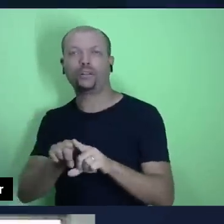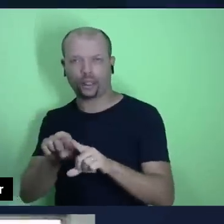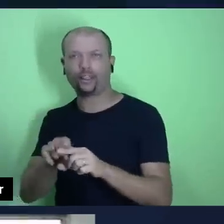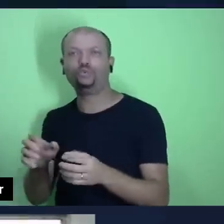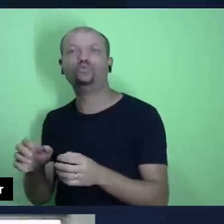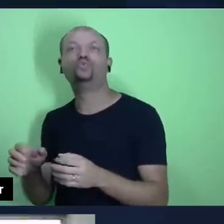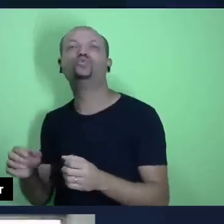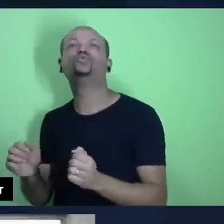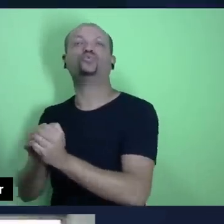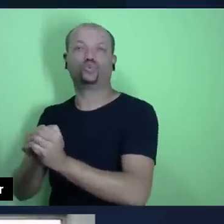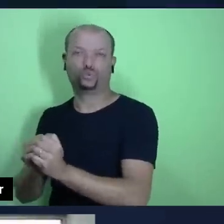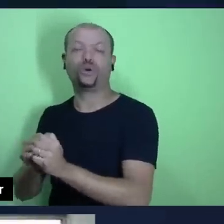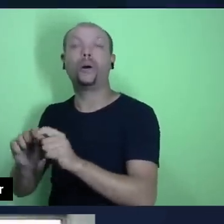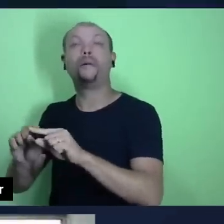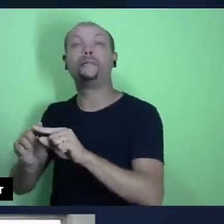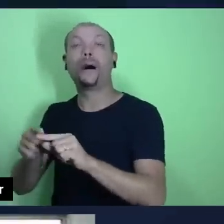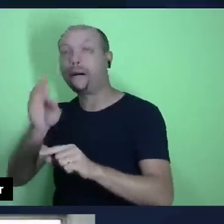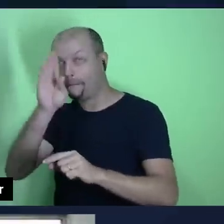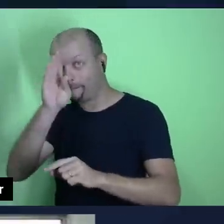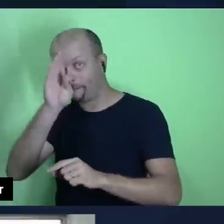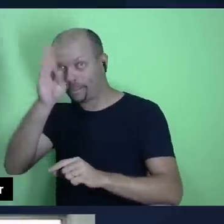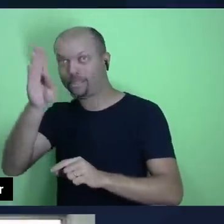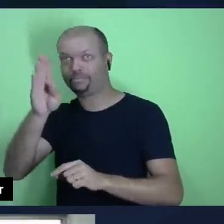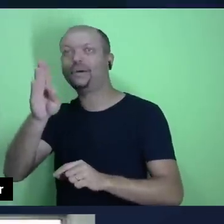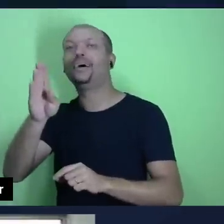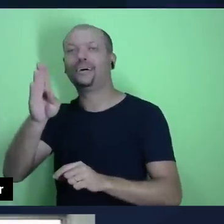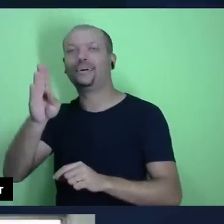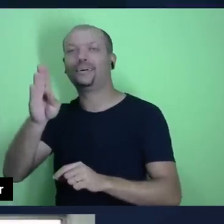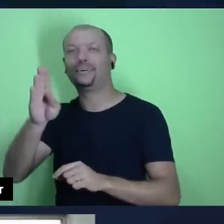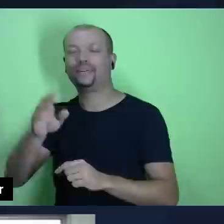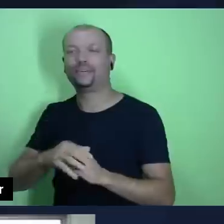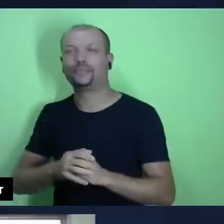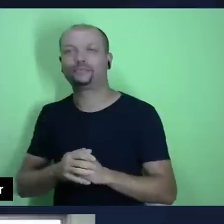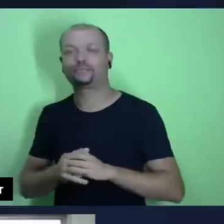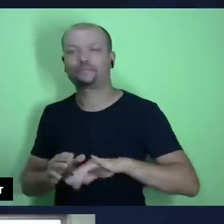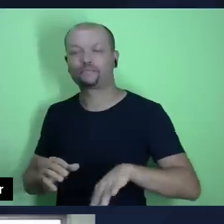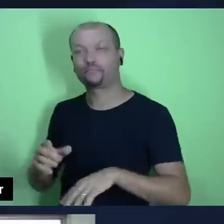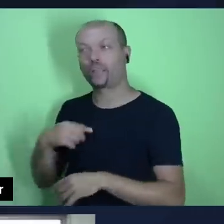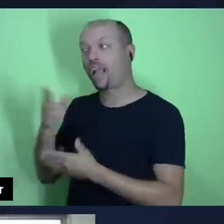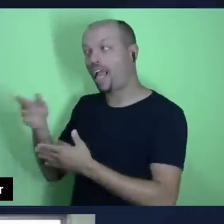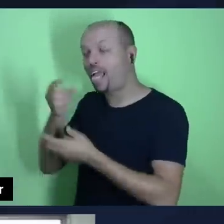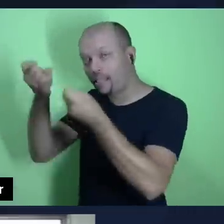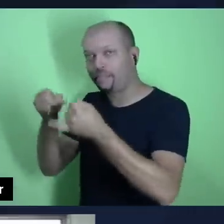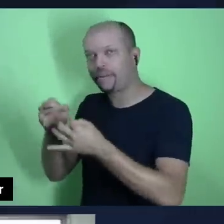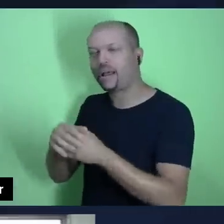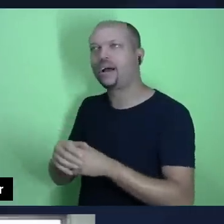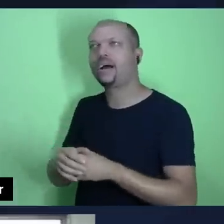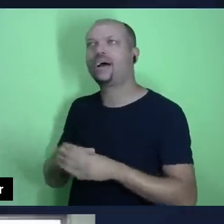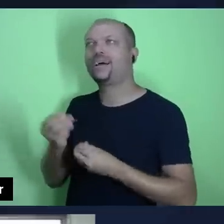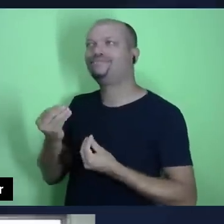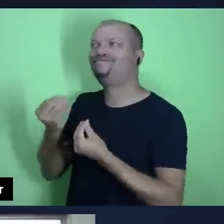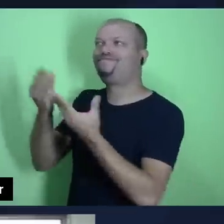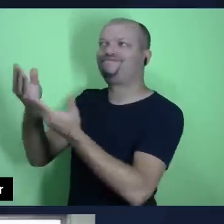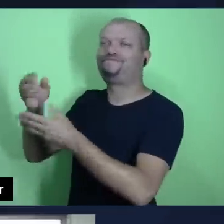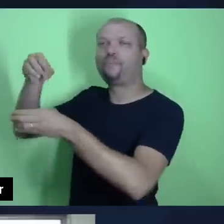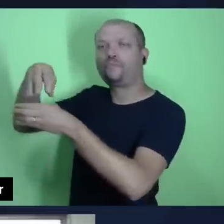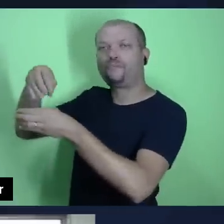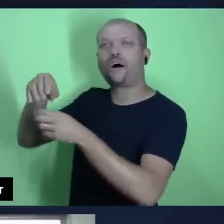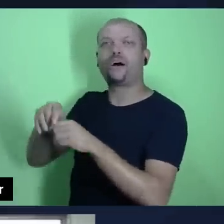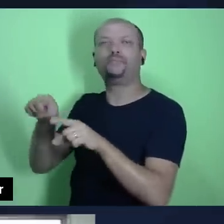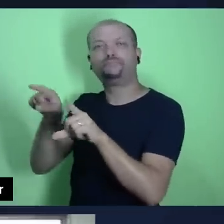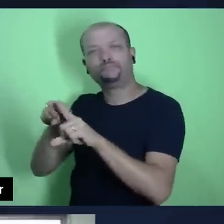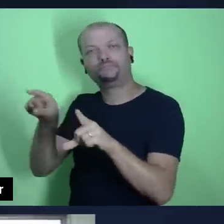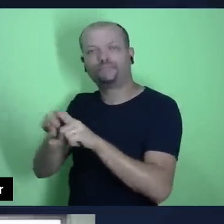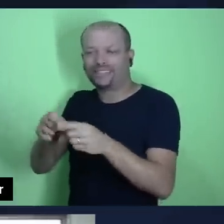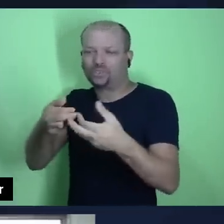Então, para mim, pastor Júlio, o ato de gratidão em devolver as ofertas, além dessas questões